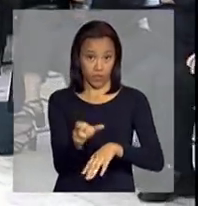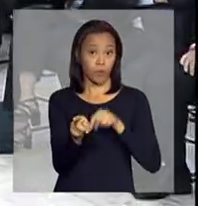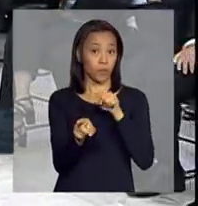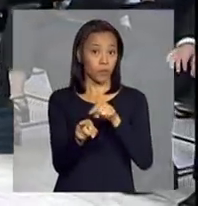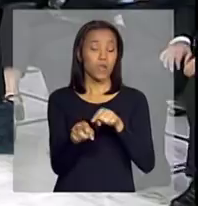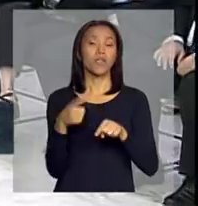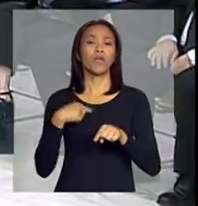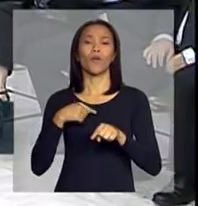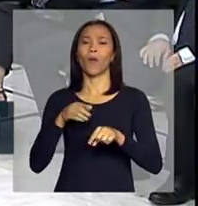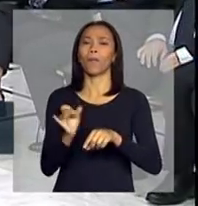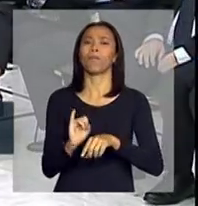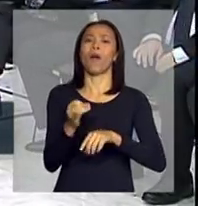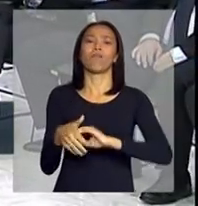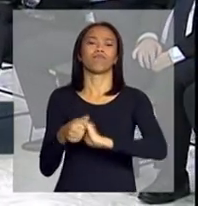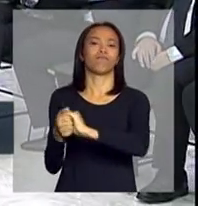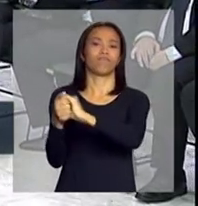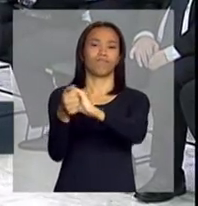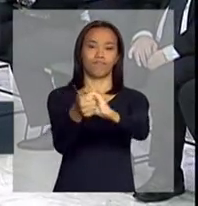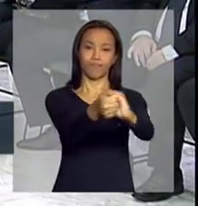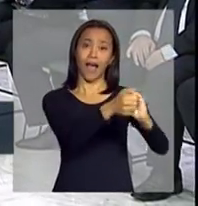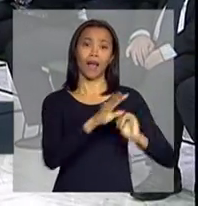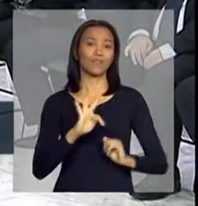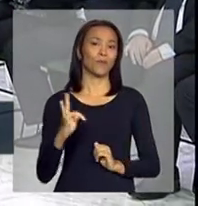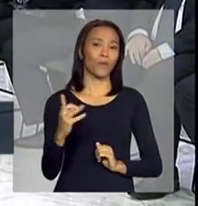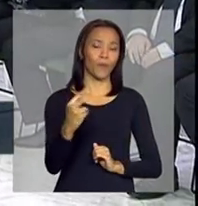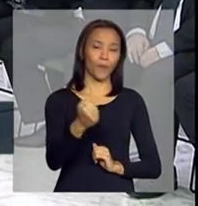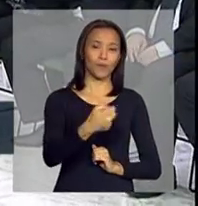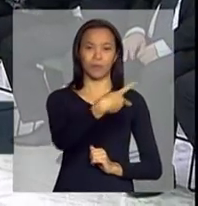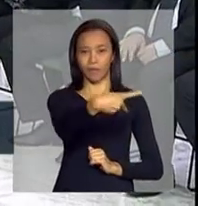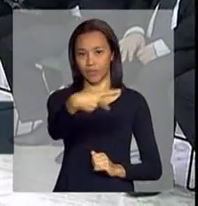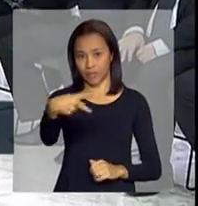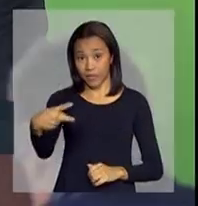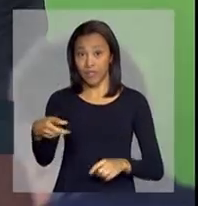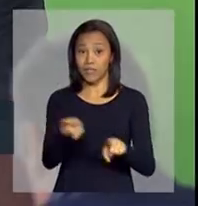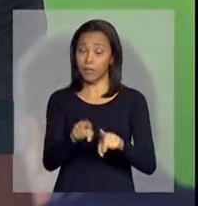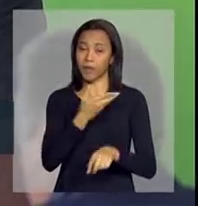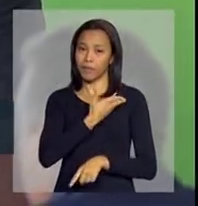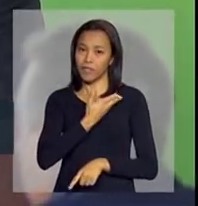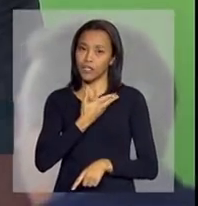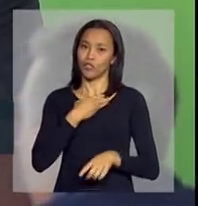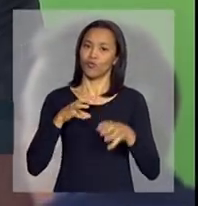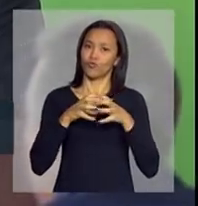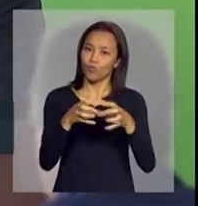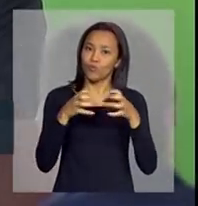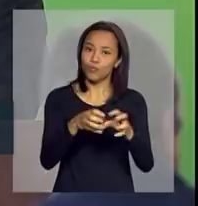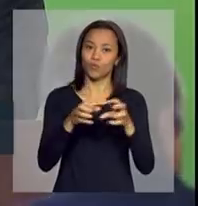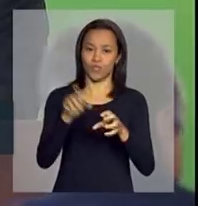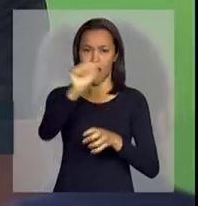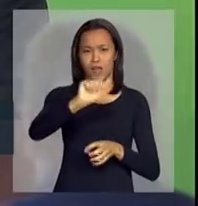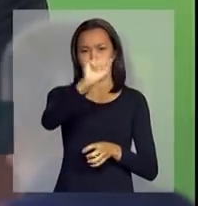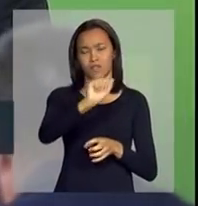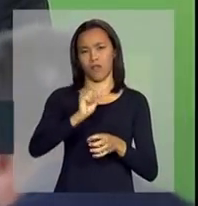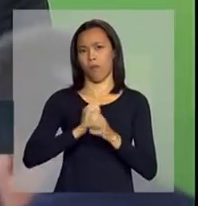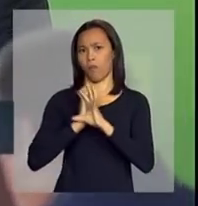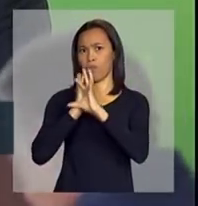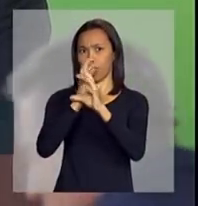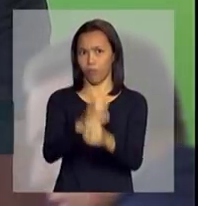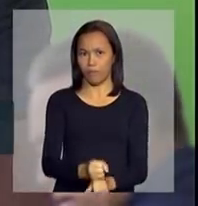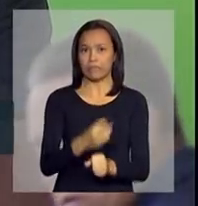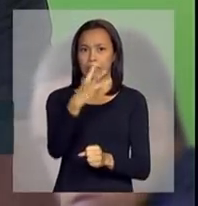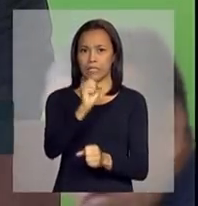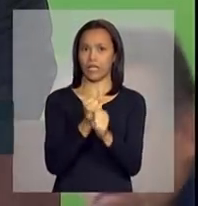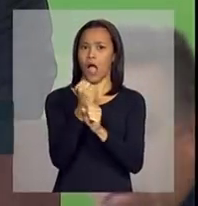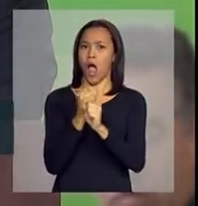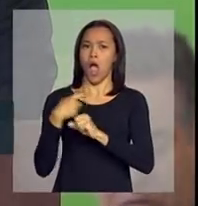cumprimento a todos os presidentes e companheiros de entidade que nos acompanham há mais de 30 anos